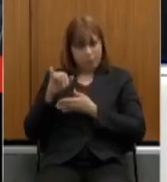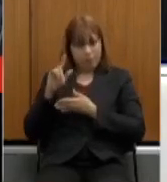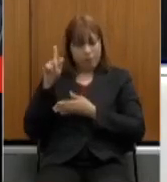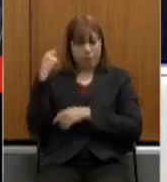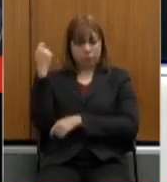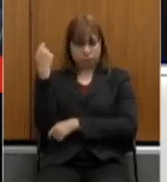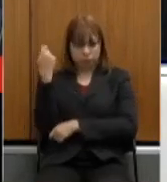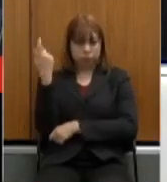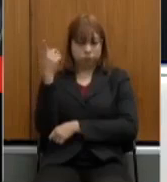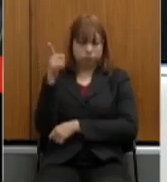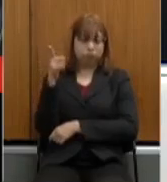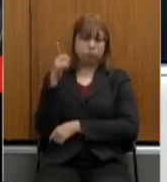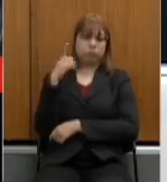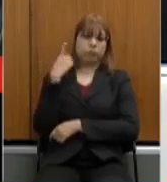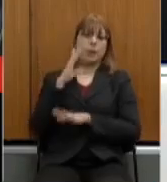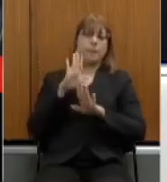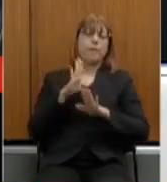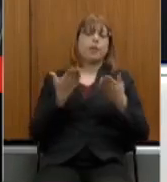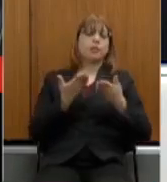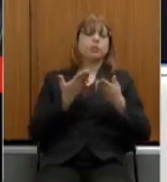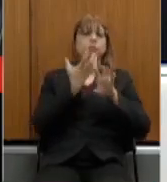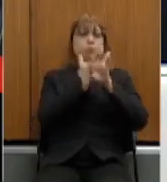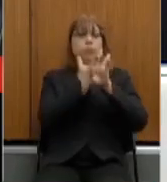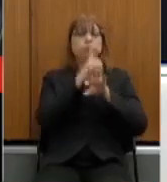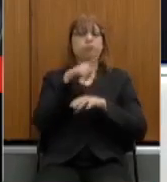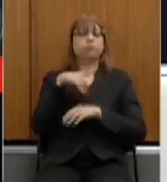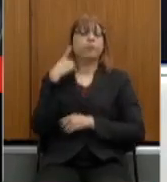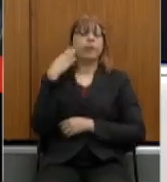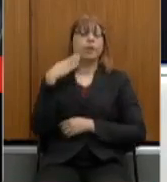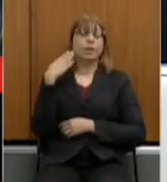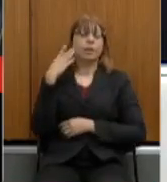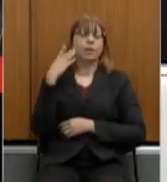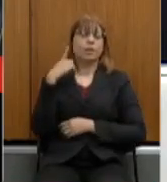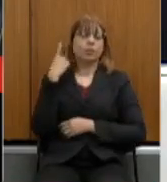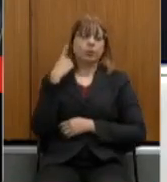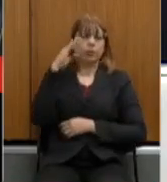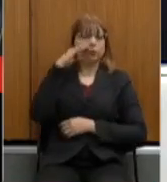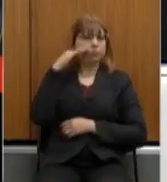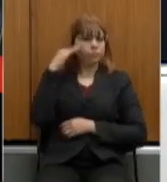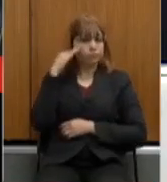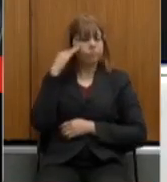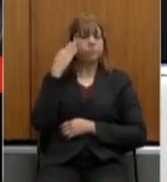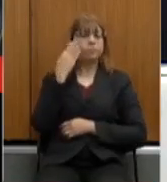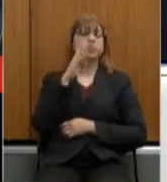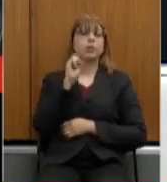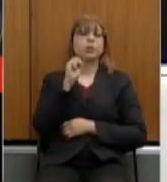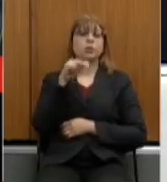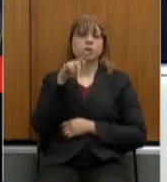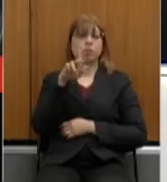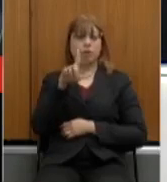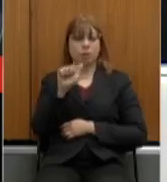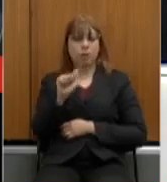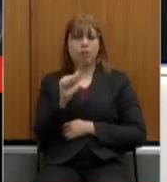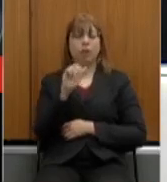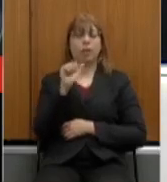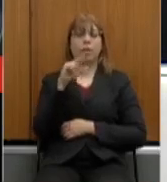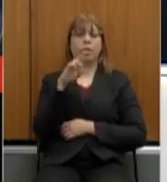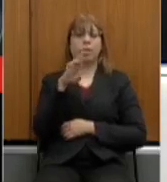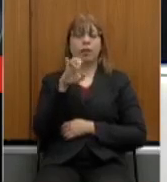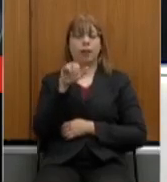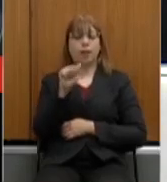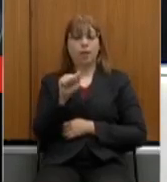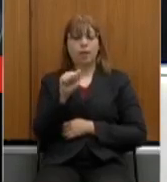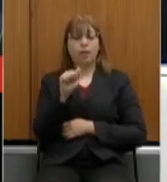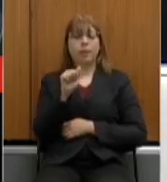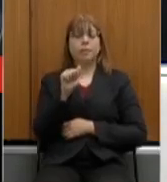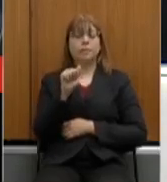remota das deputadas Beatriz Serqueira deputada Ana Paula Siqueira deputada Rosângela Reis deputada Andréia de Jesus